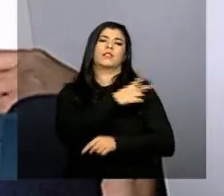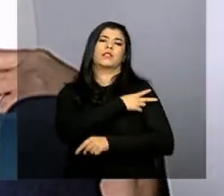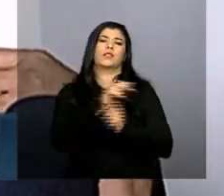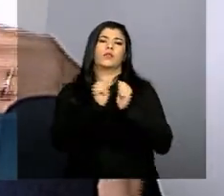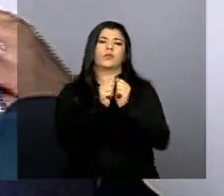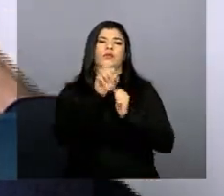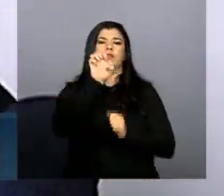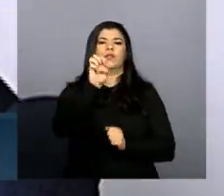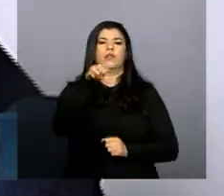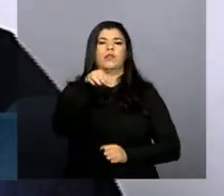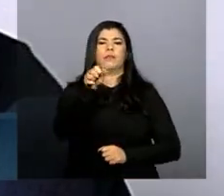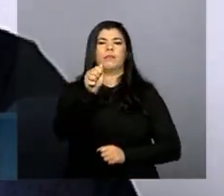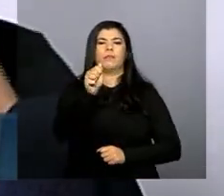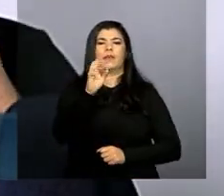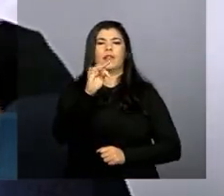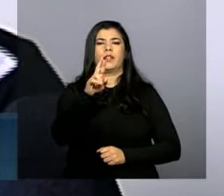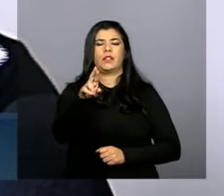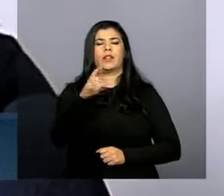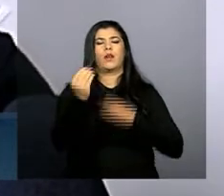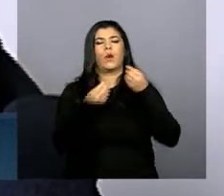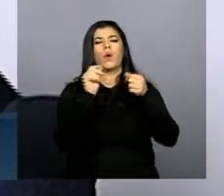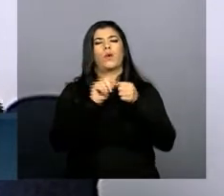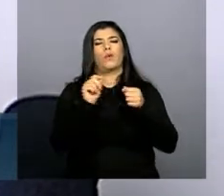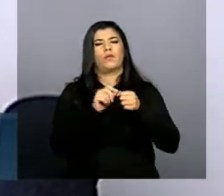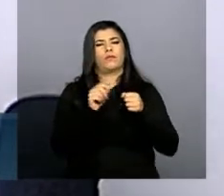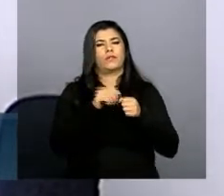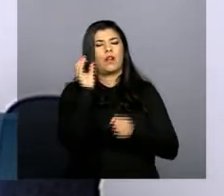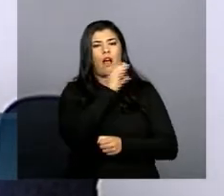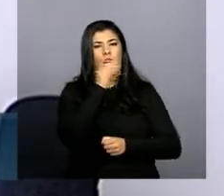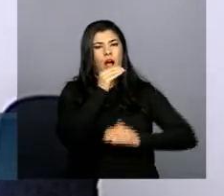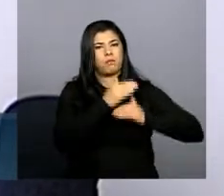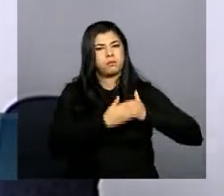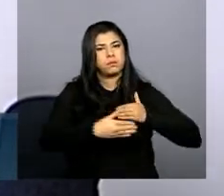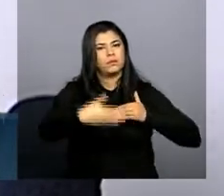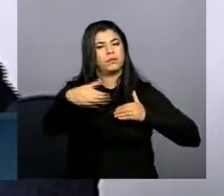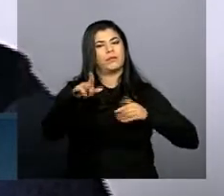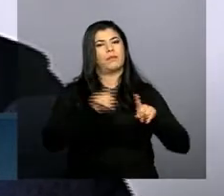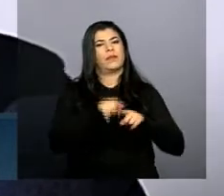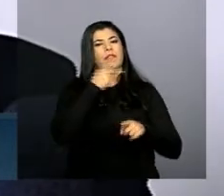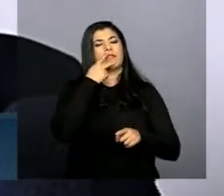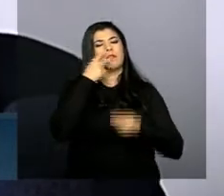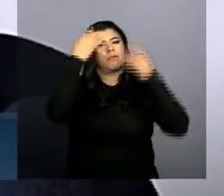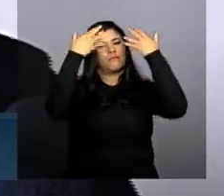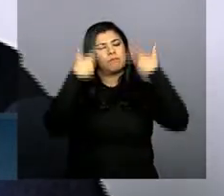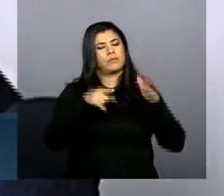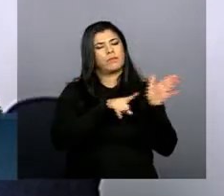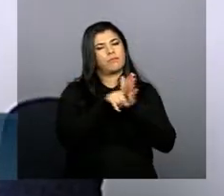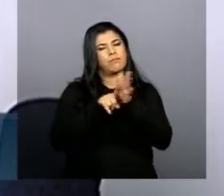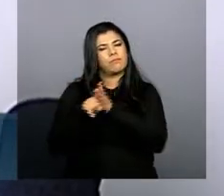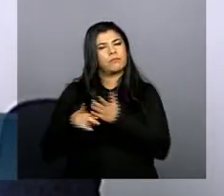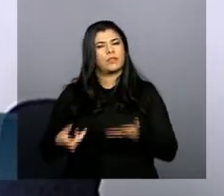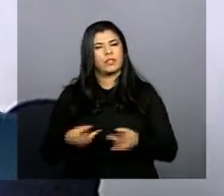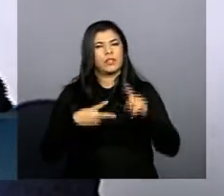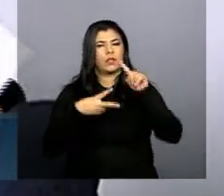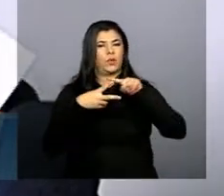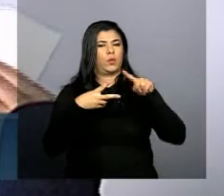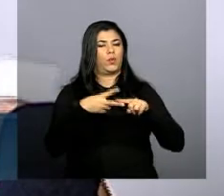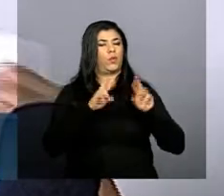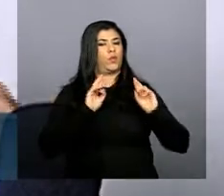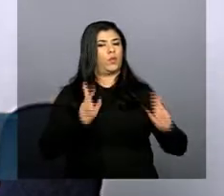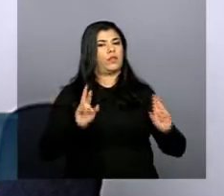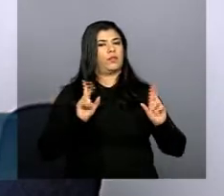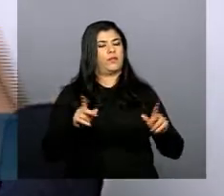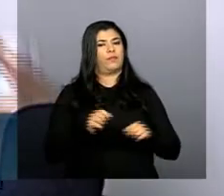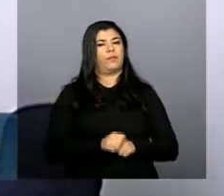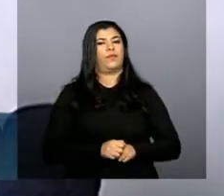diálogo com os estados como que isso pode ser acelerado agora que eu estou falando de fiscalização de público são duas coisas o